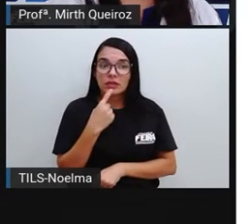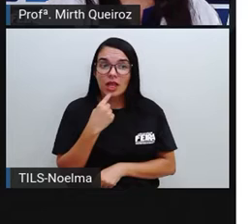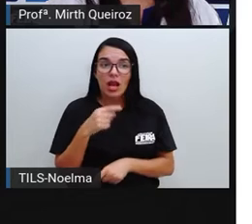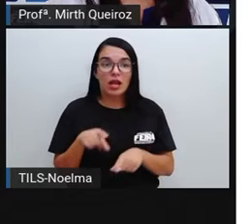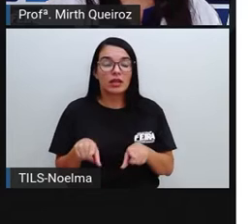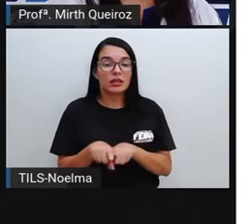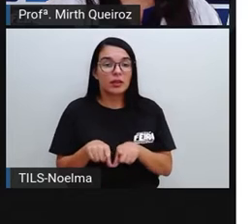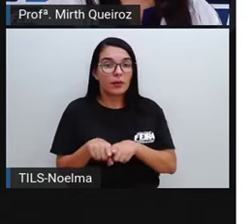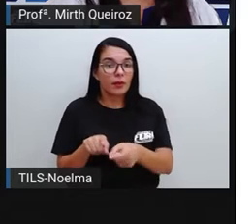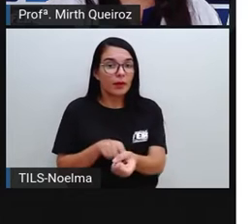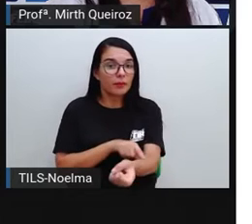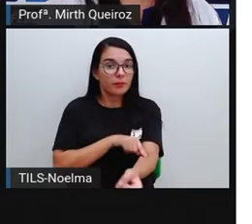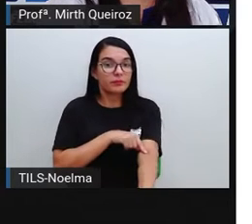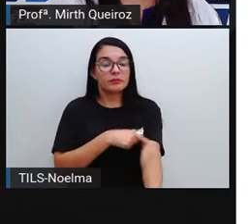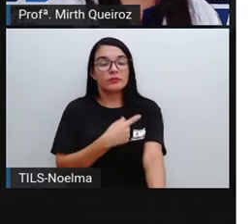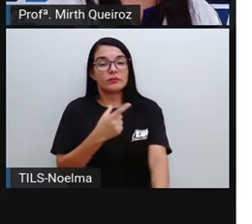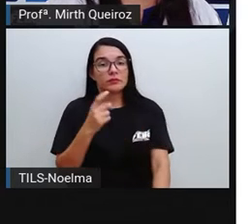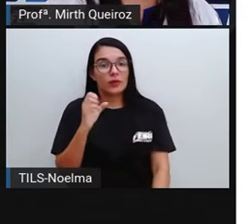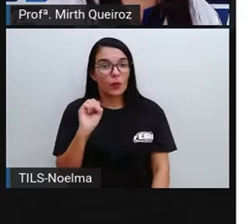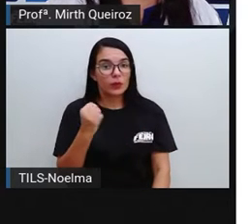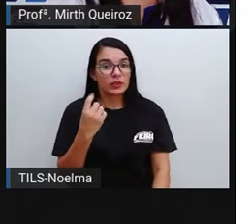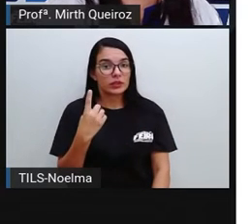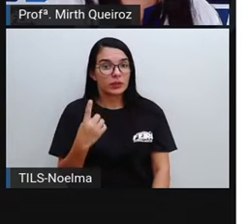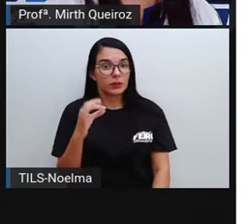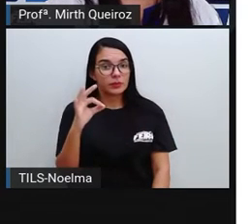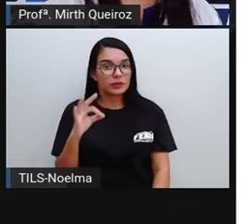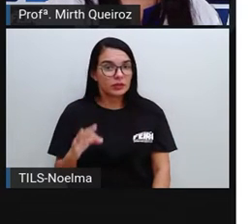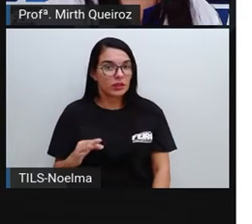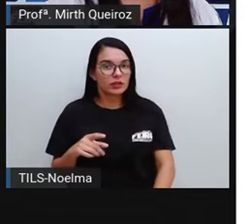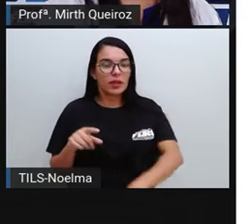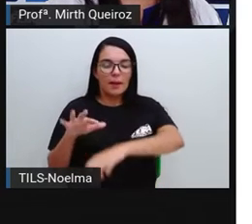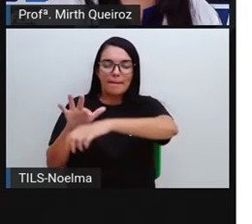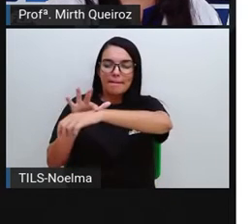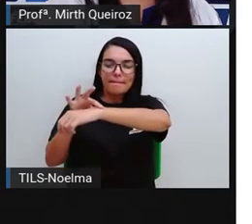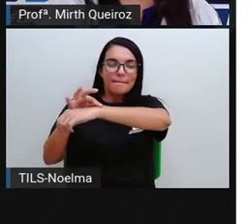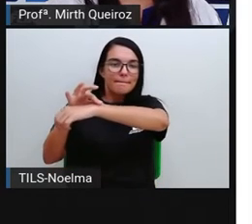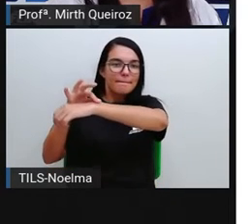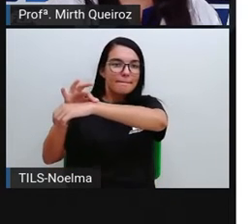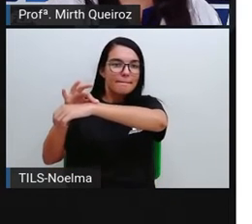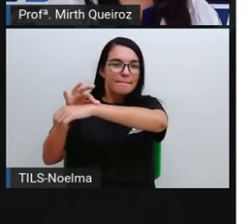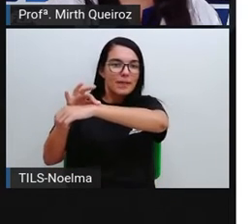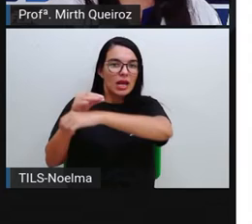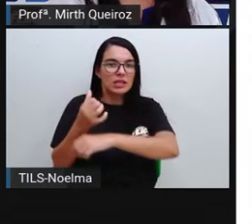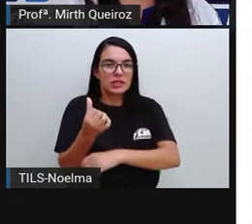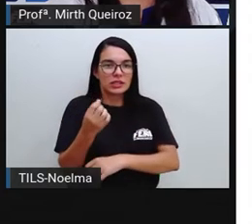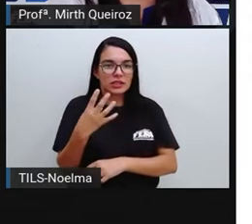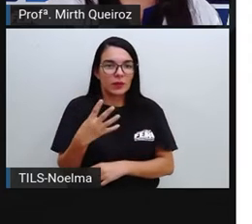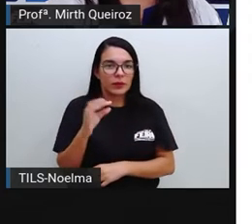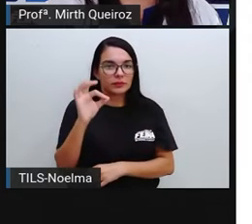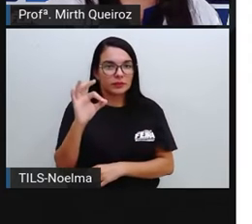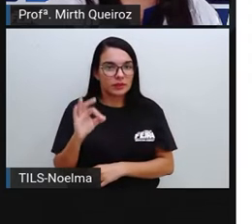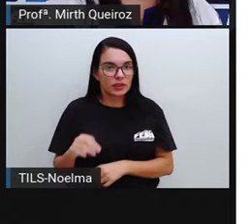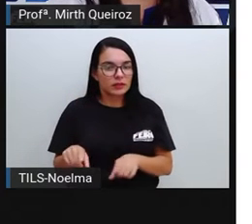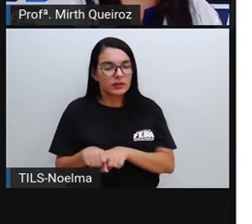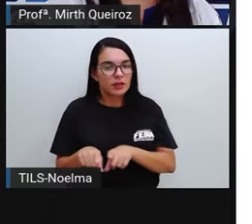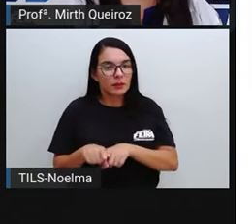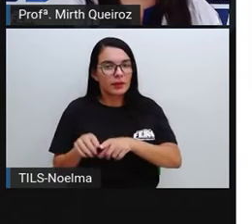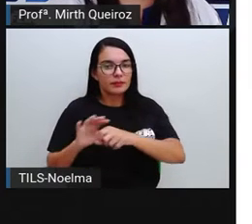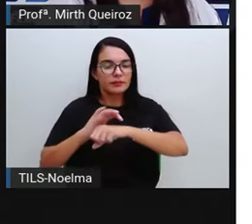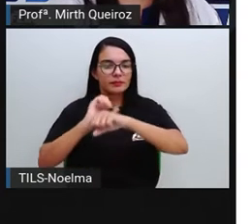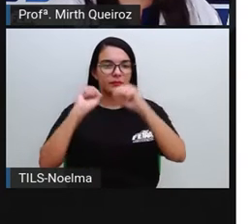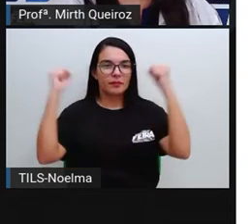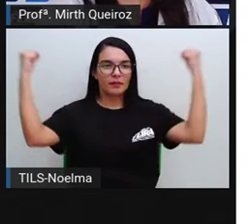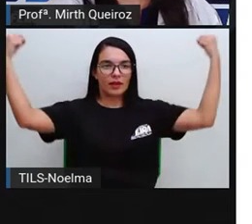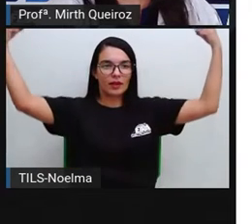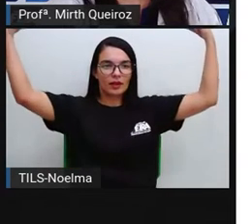% a 94% sendo formado por água A pele tem 64% de água E os nossos músculos